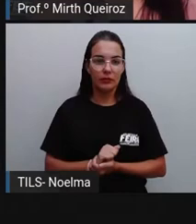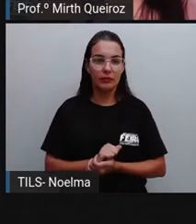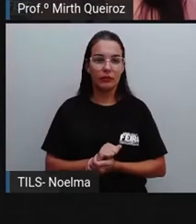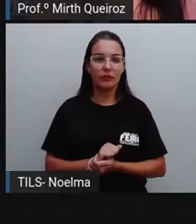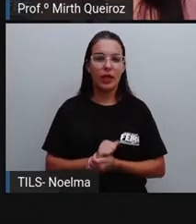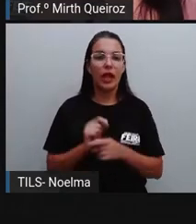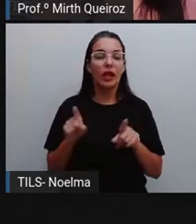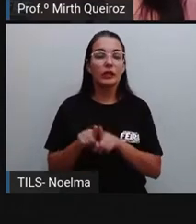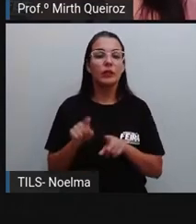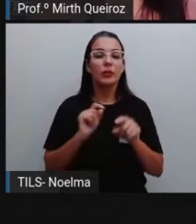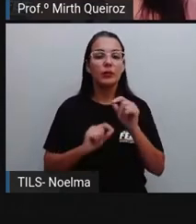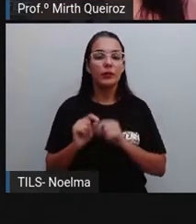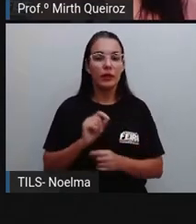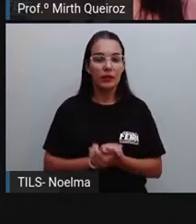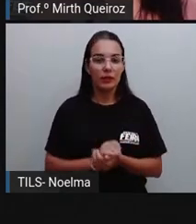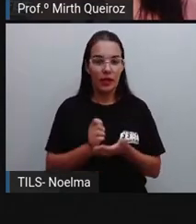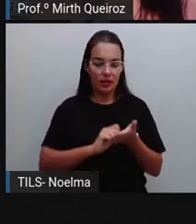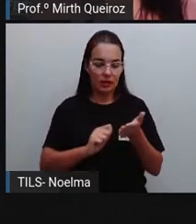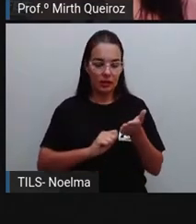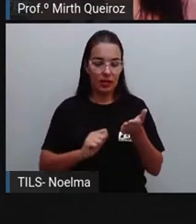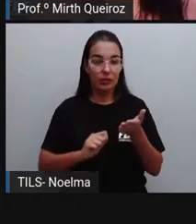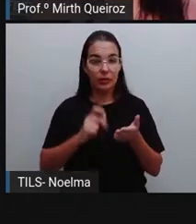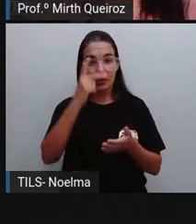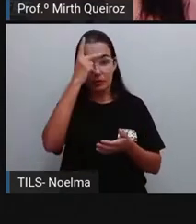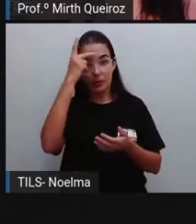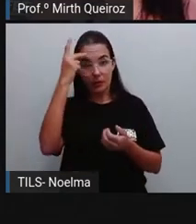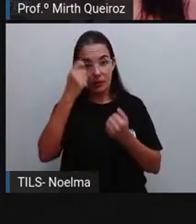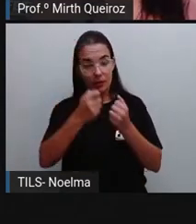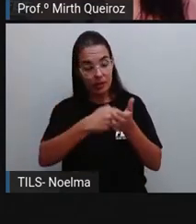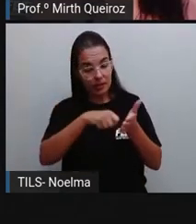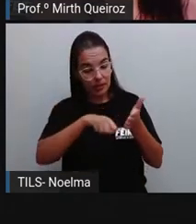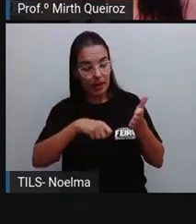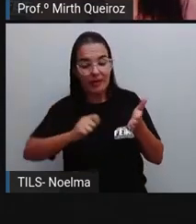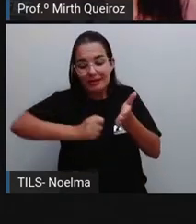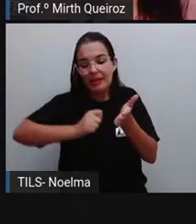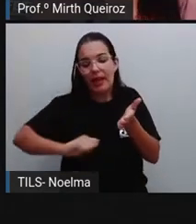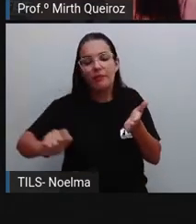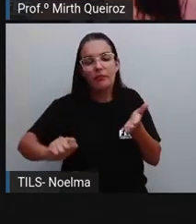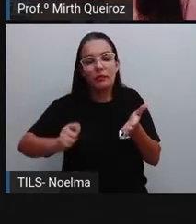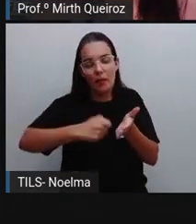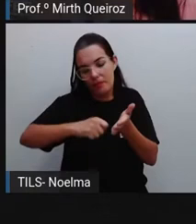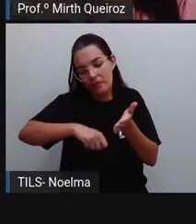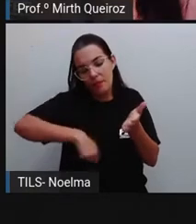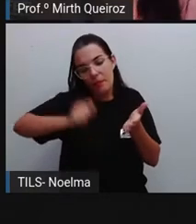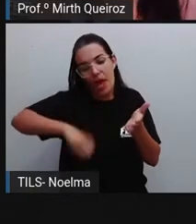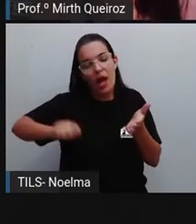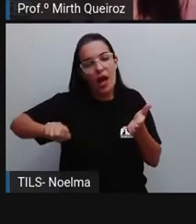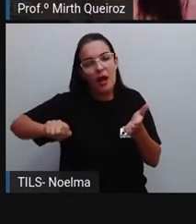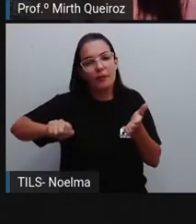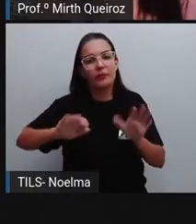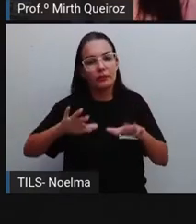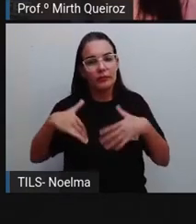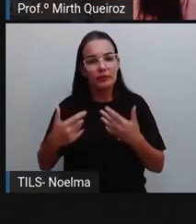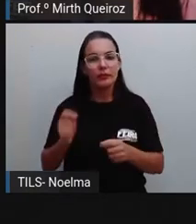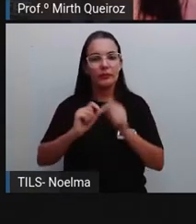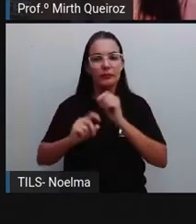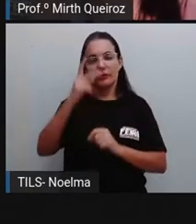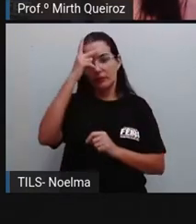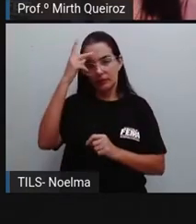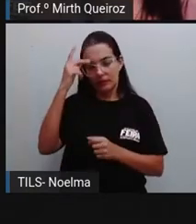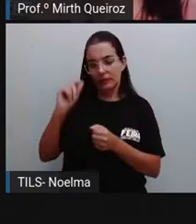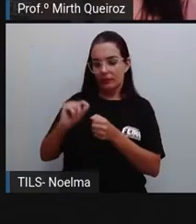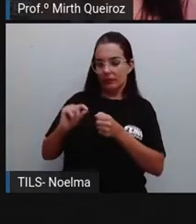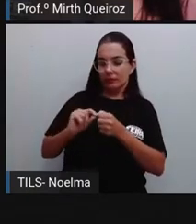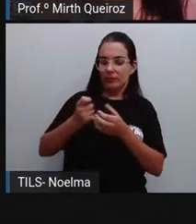da assinatura do escritor, né? O locutor, é aquela pessoa que fez a carta. gente vai